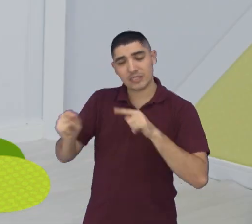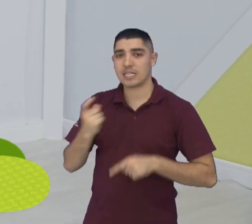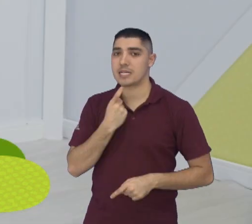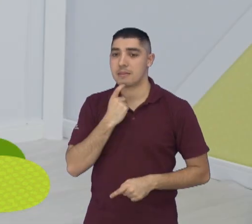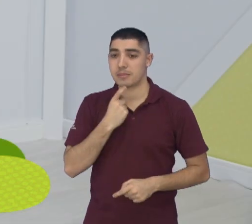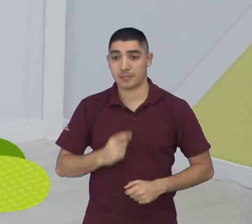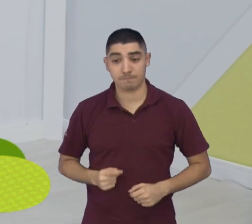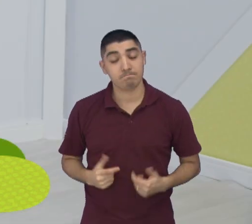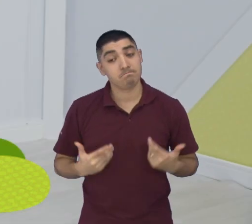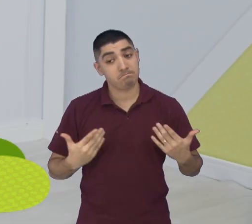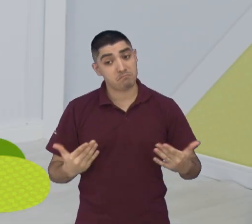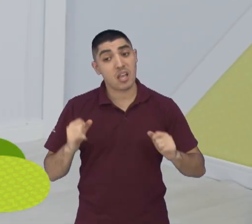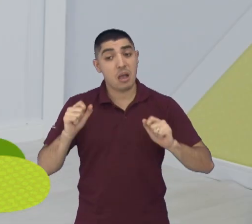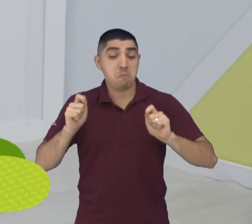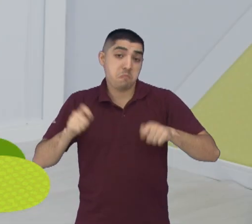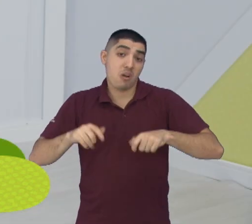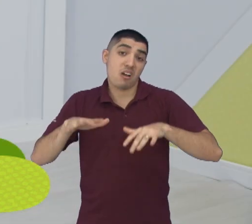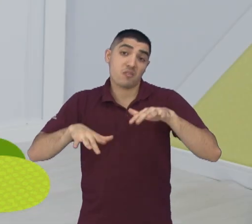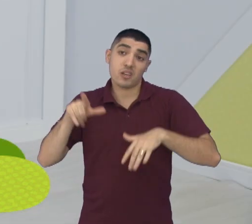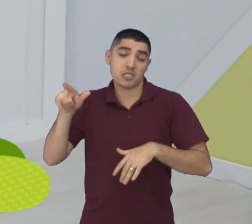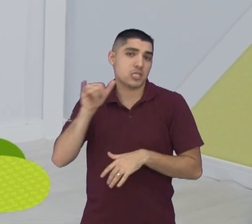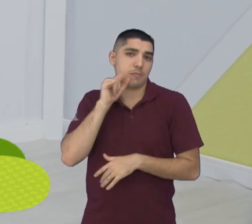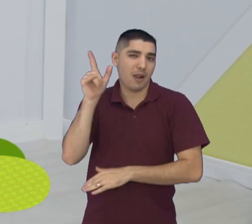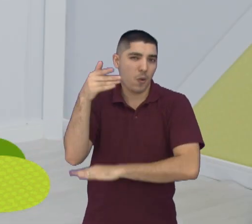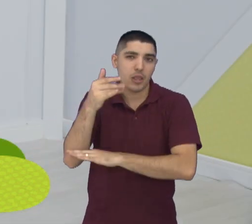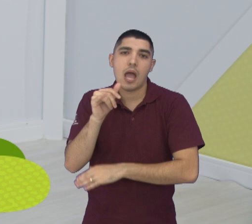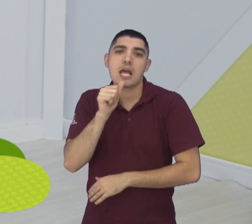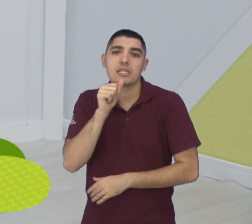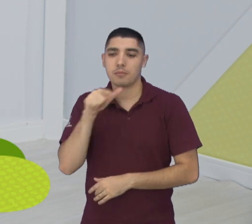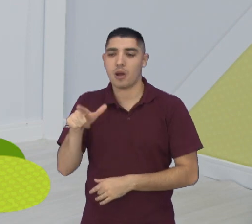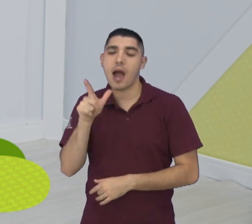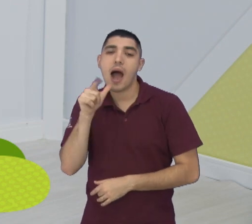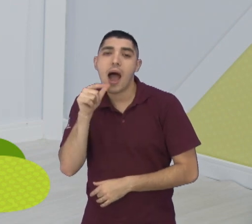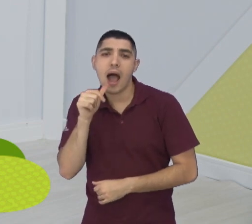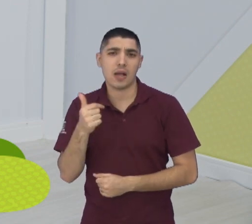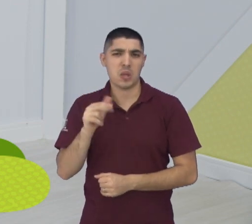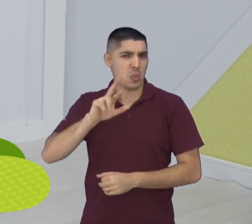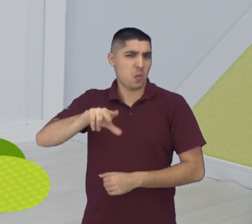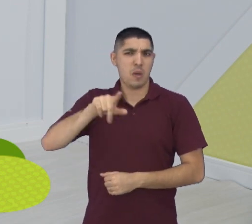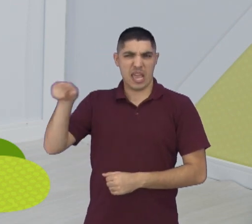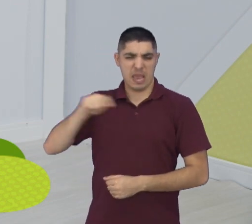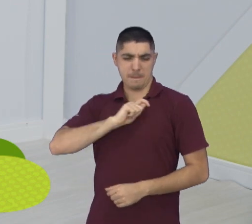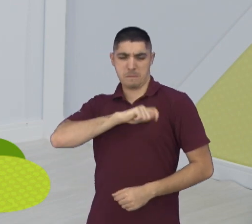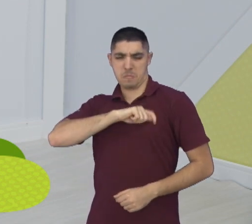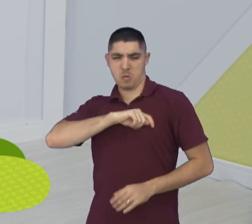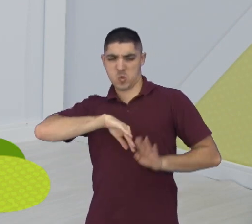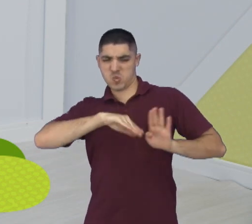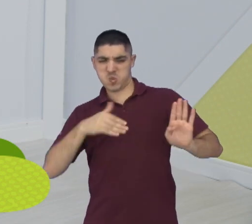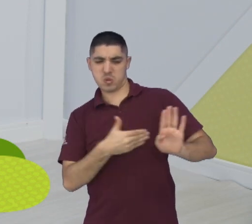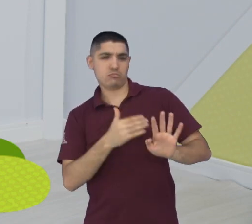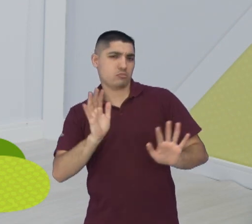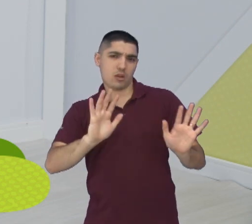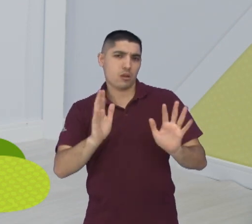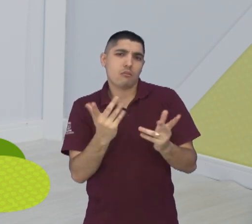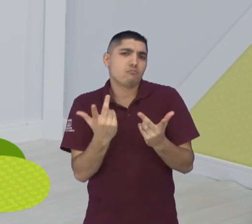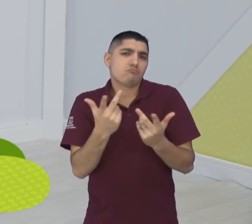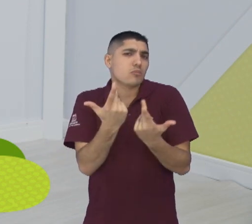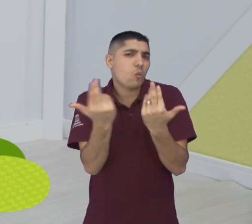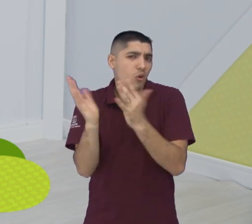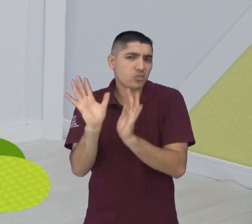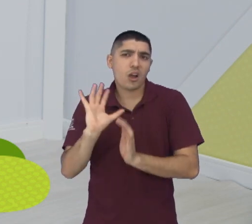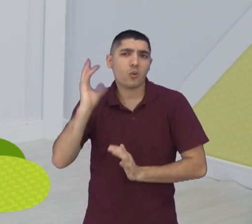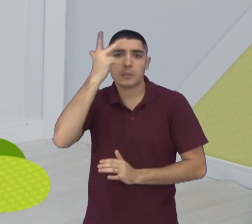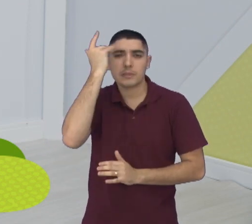É, às vezes lá no hotel uma água com alguma coisinha, nem maldade, isso acontece com qualquer um. Quem nunca foi viajar, de repente